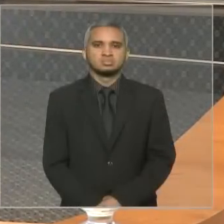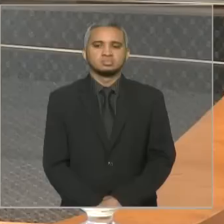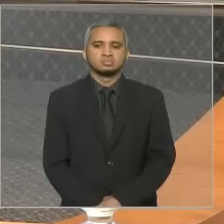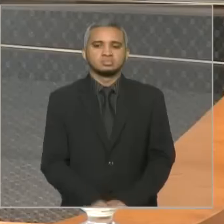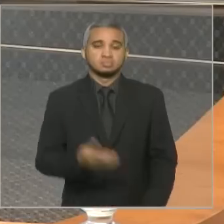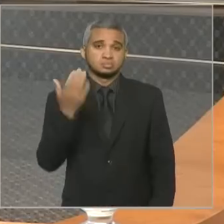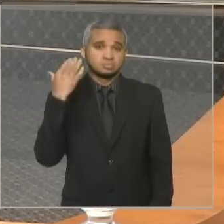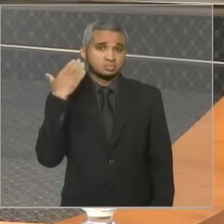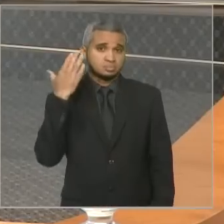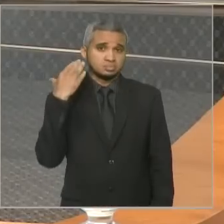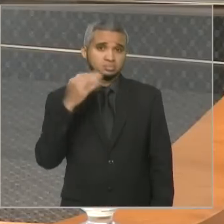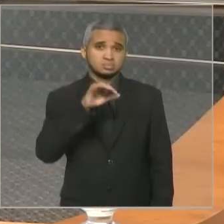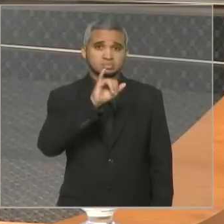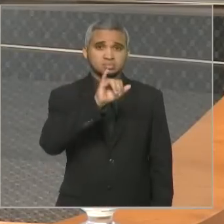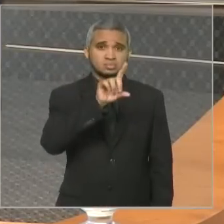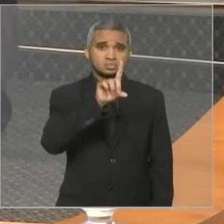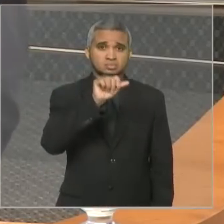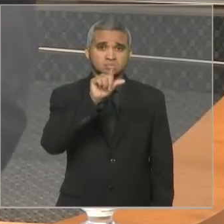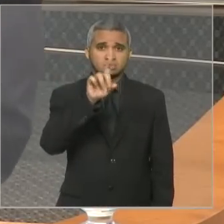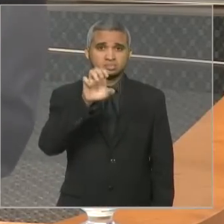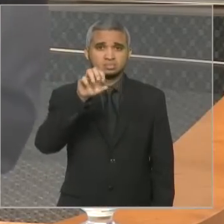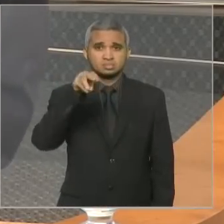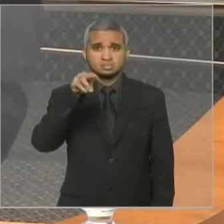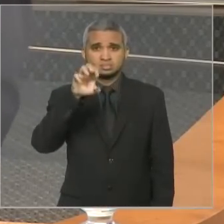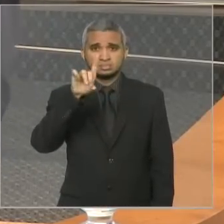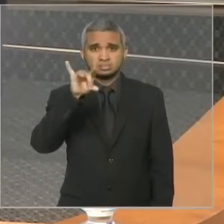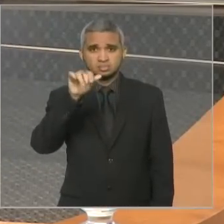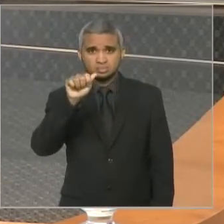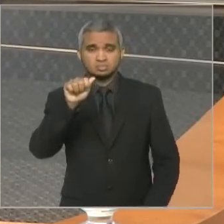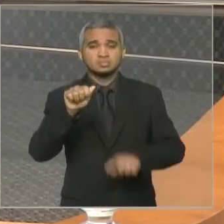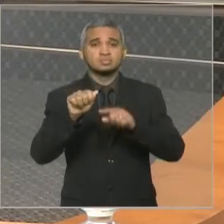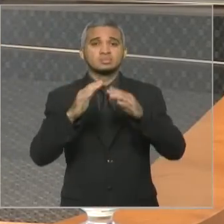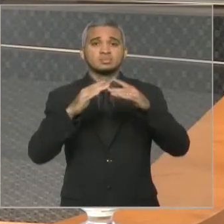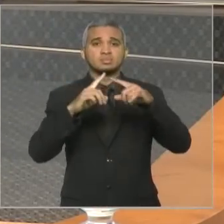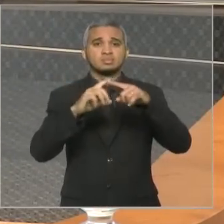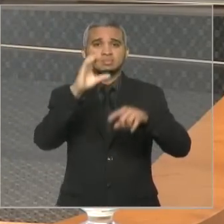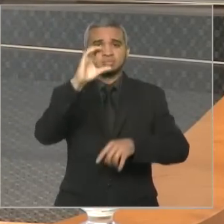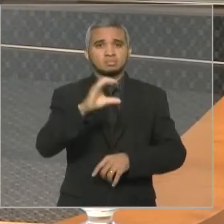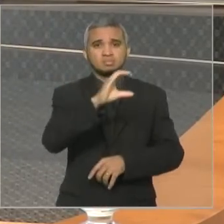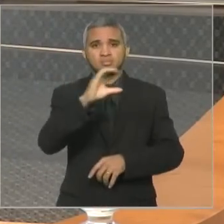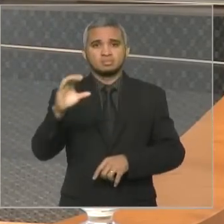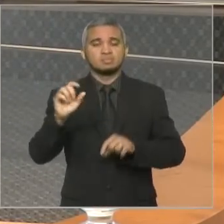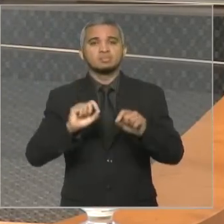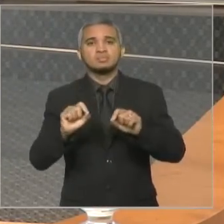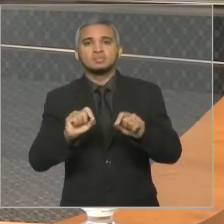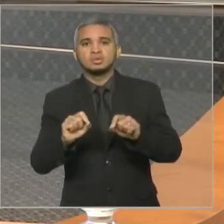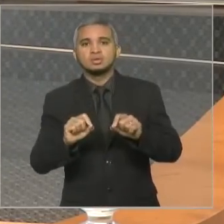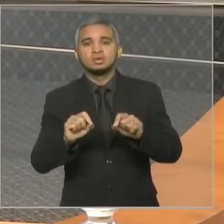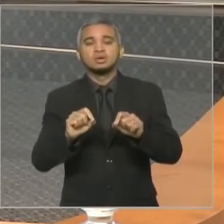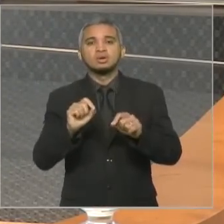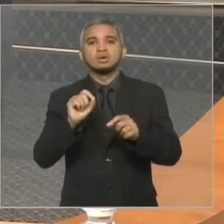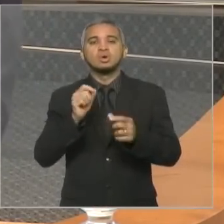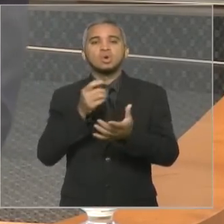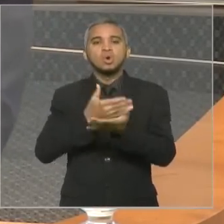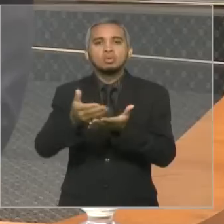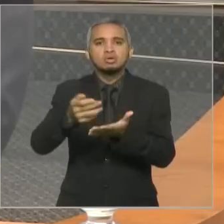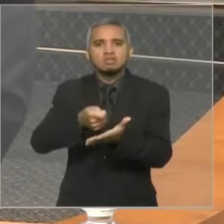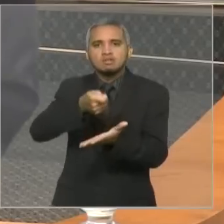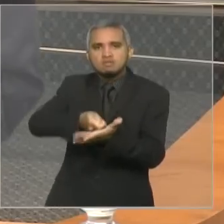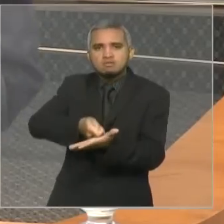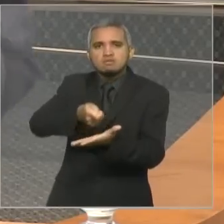E, assim, ela conseguiu levar o povo a submisso à questão da